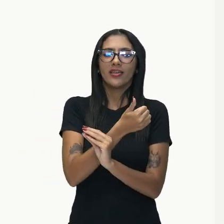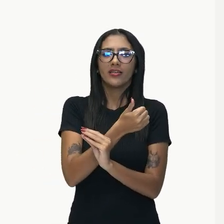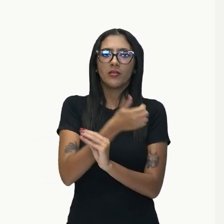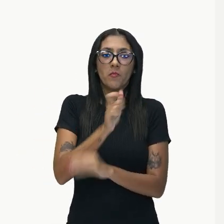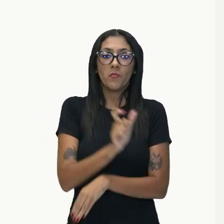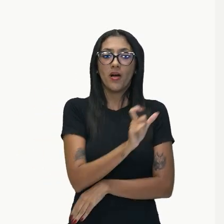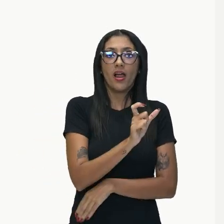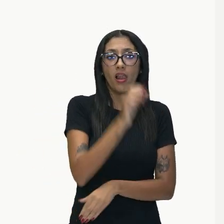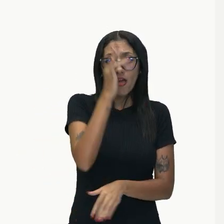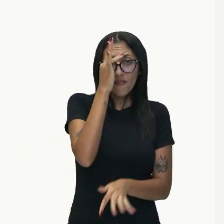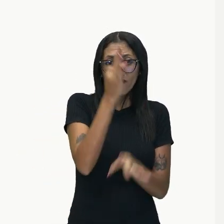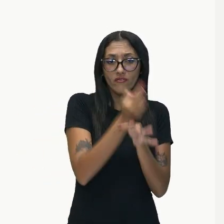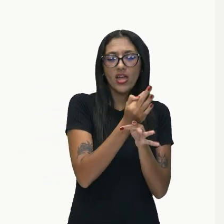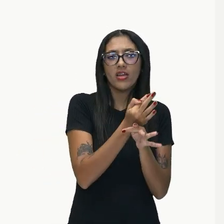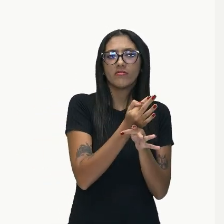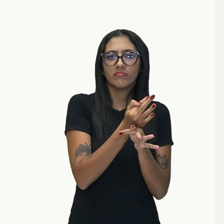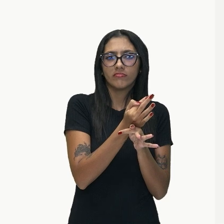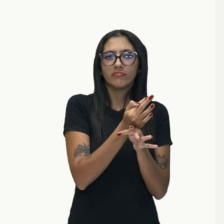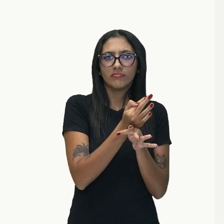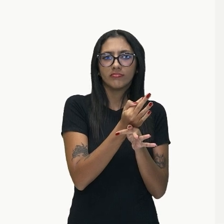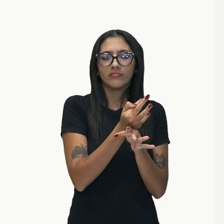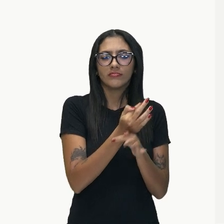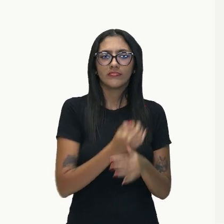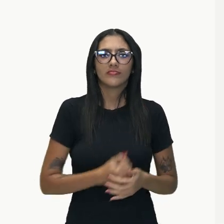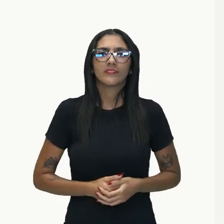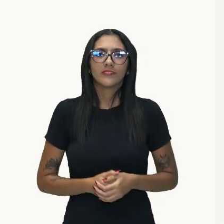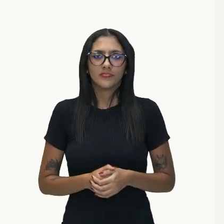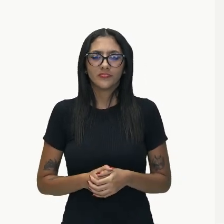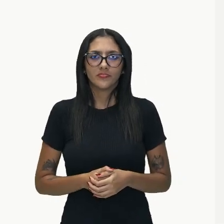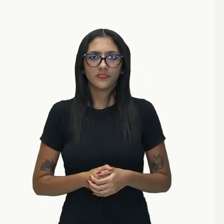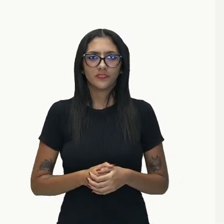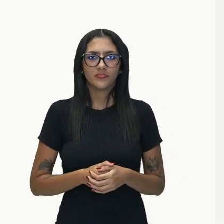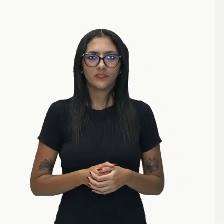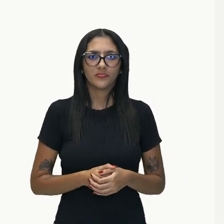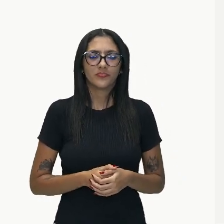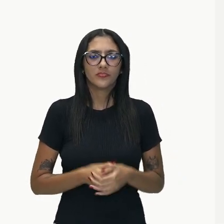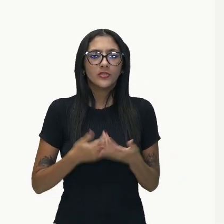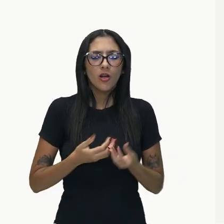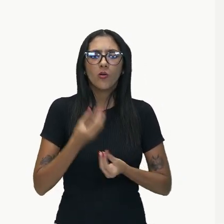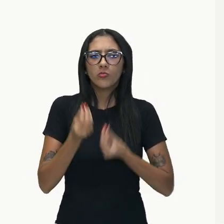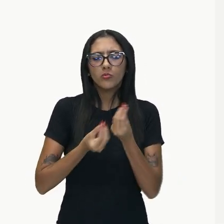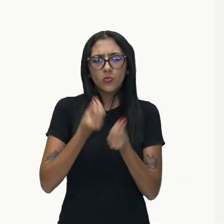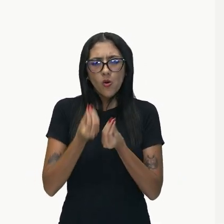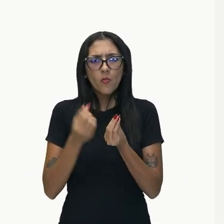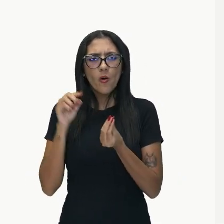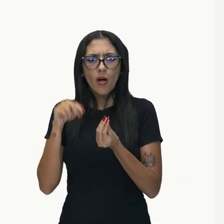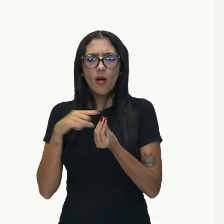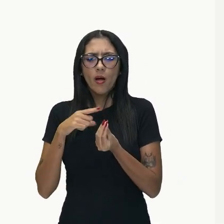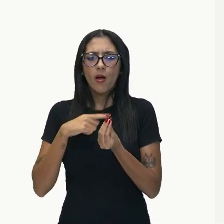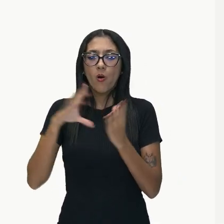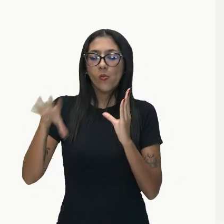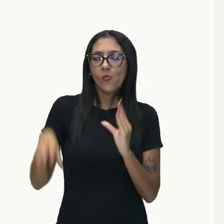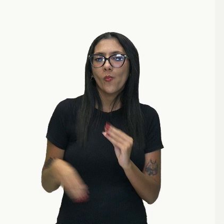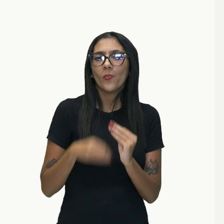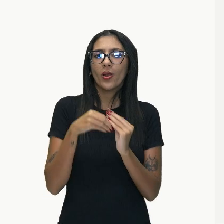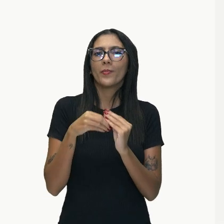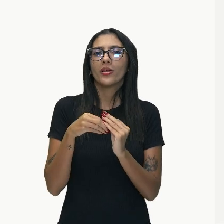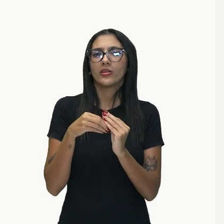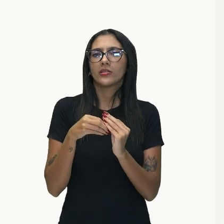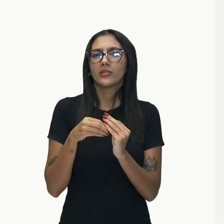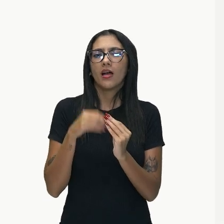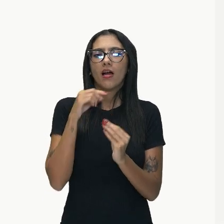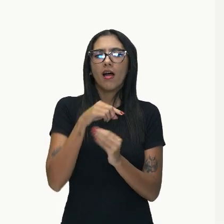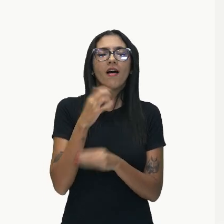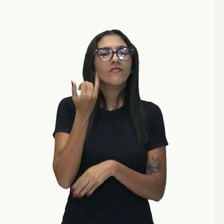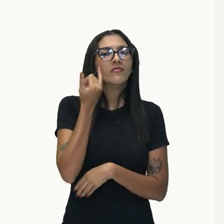palavra fé, ok? Então, como completa a informação da palavra fé, vocês